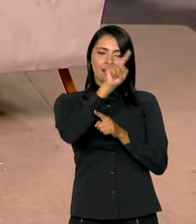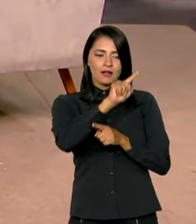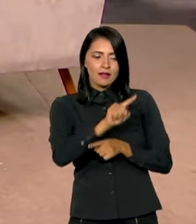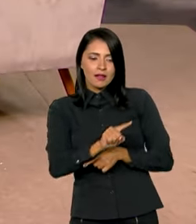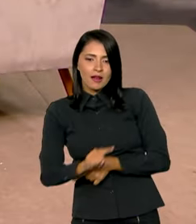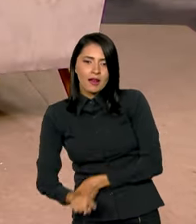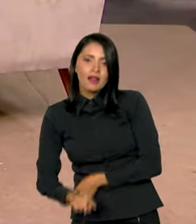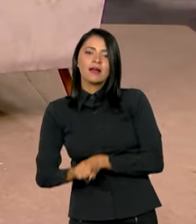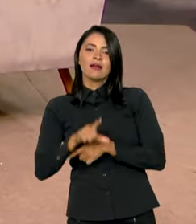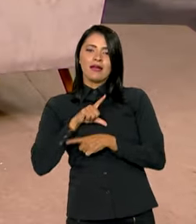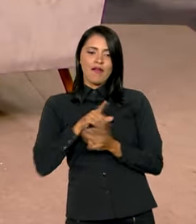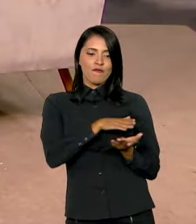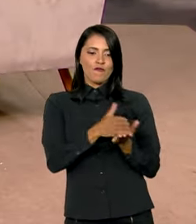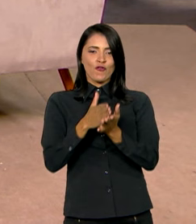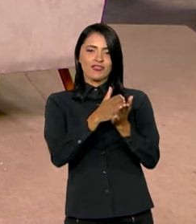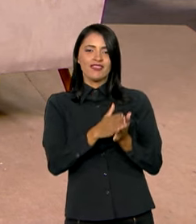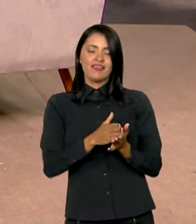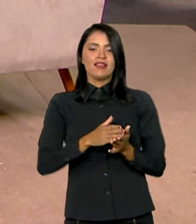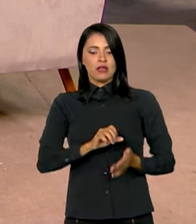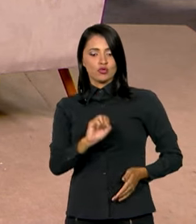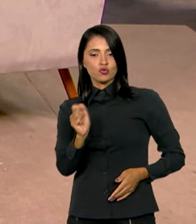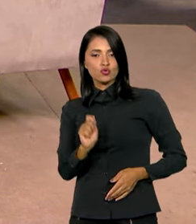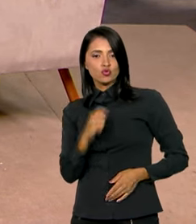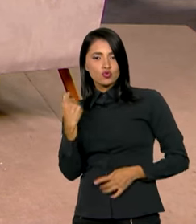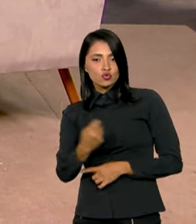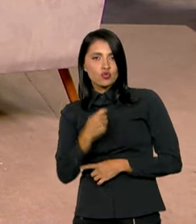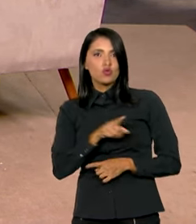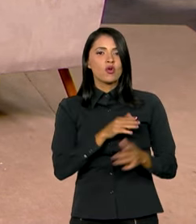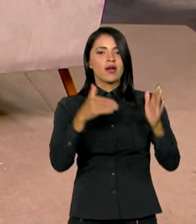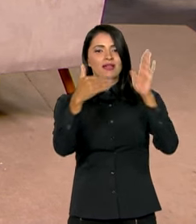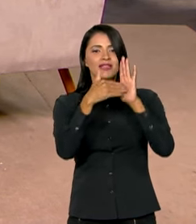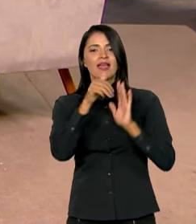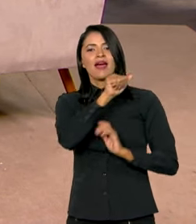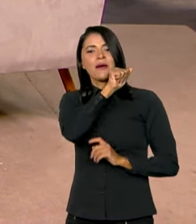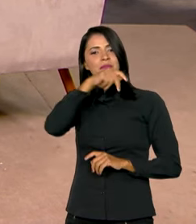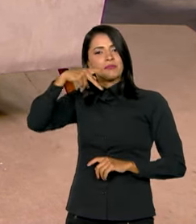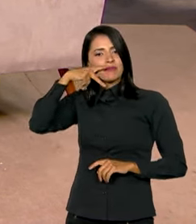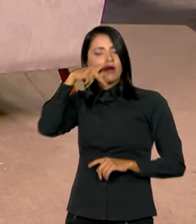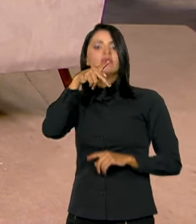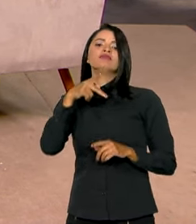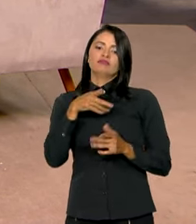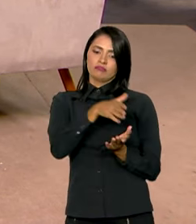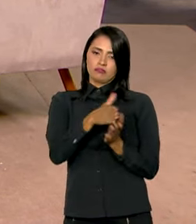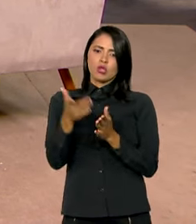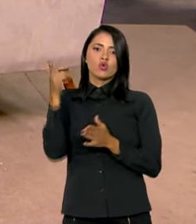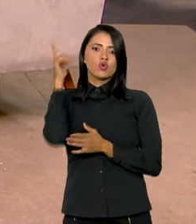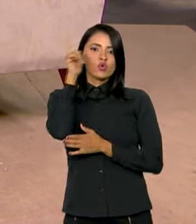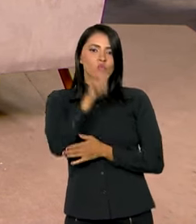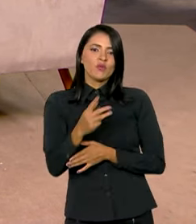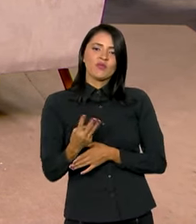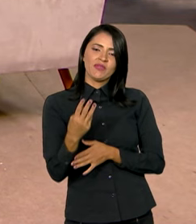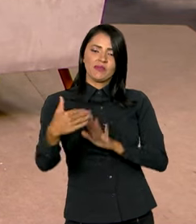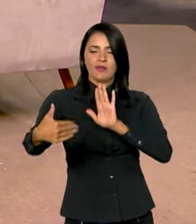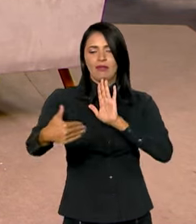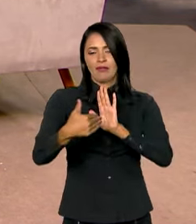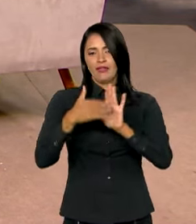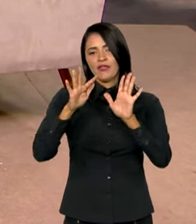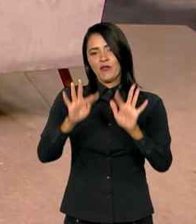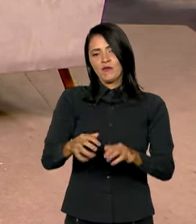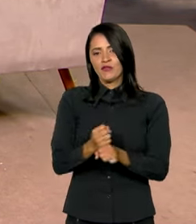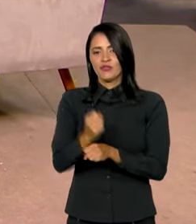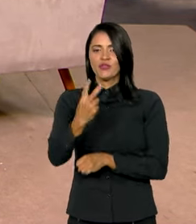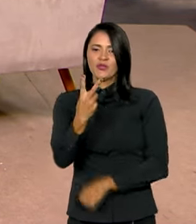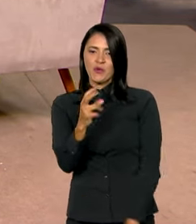até o Amapá, e vamos estar, provavelmente, das cinco rotas, conseguindo entregar três até o final de